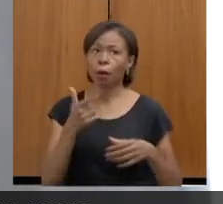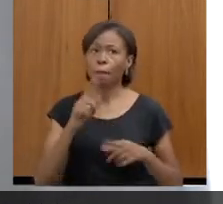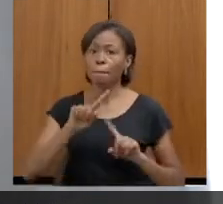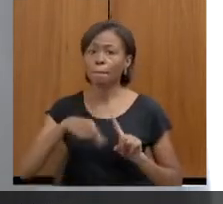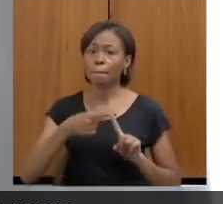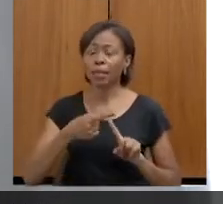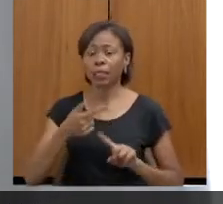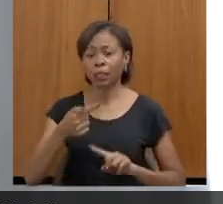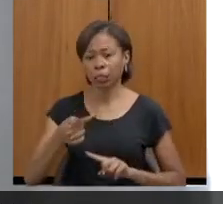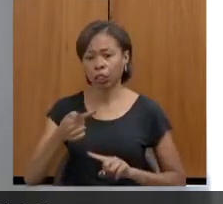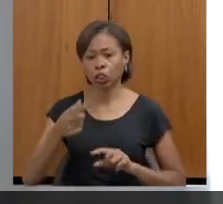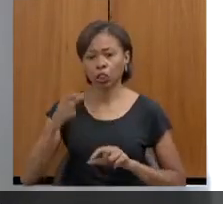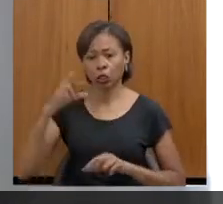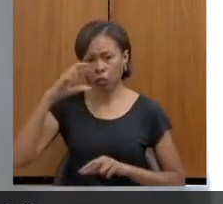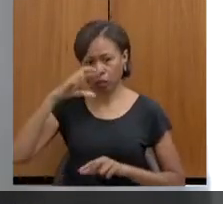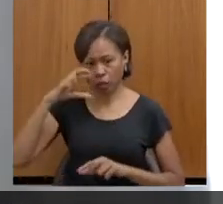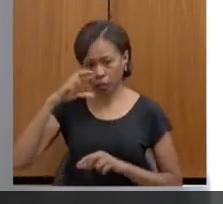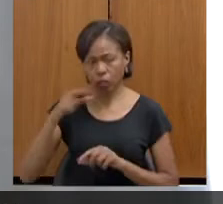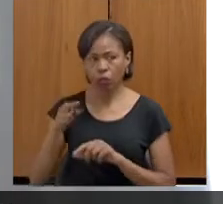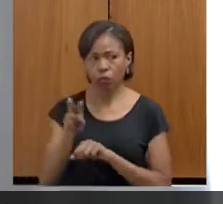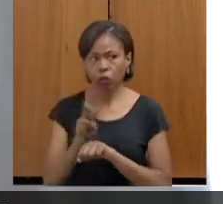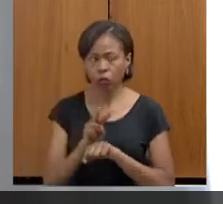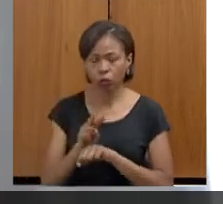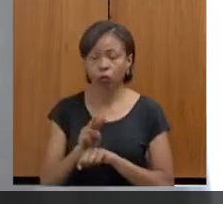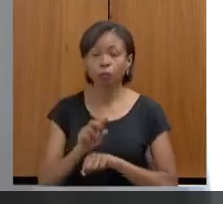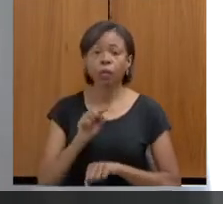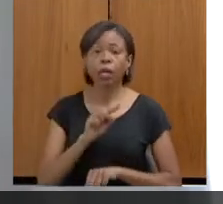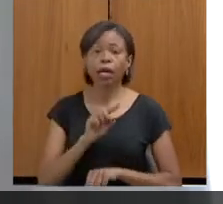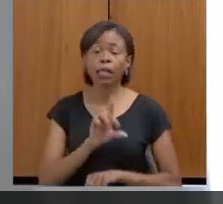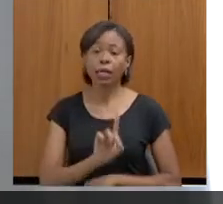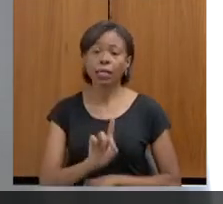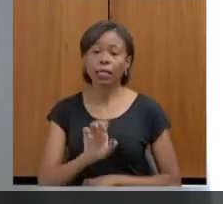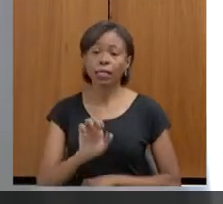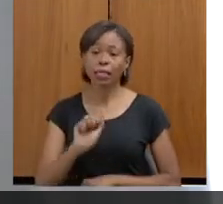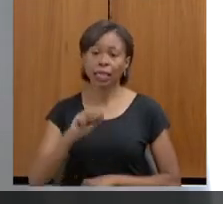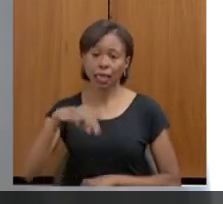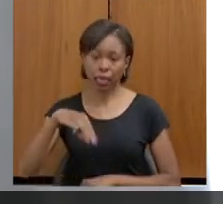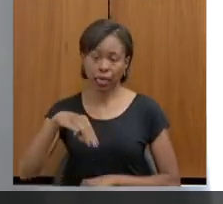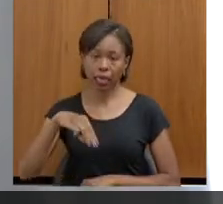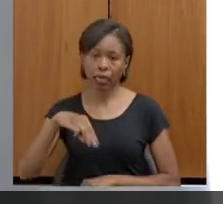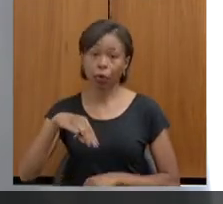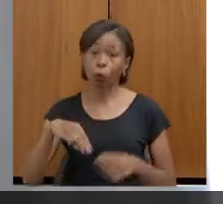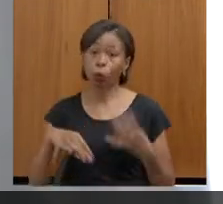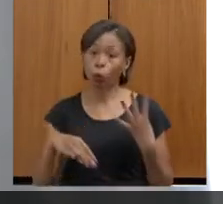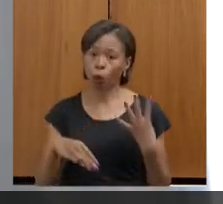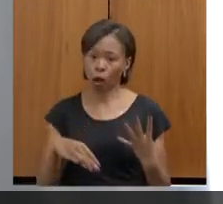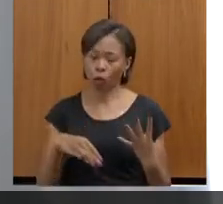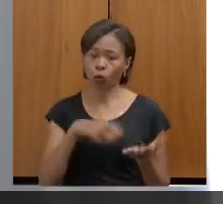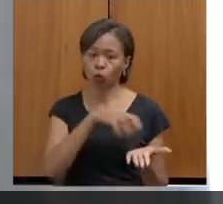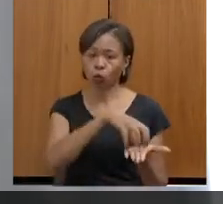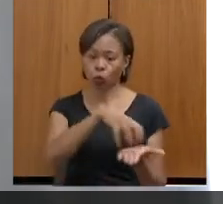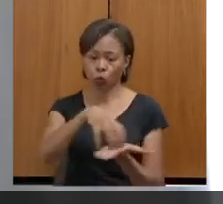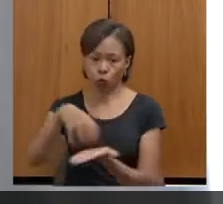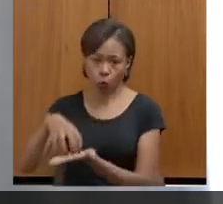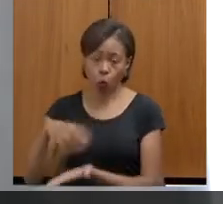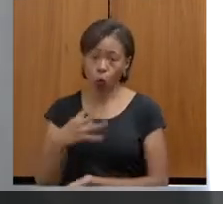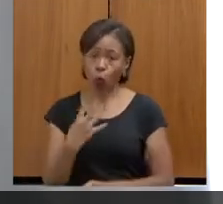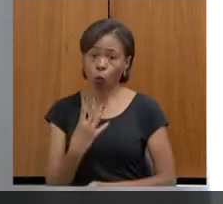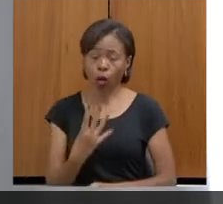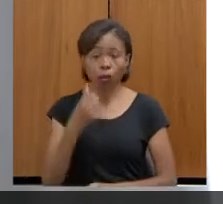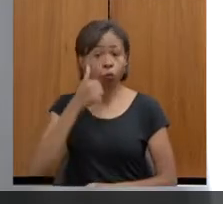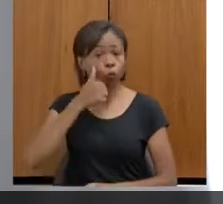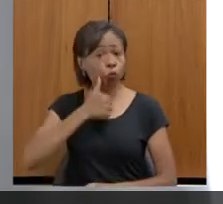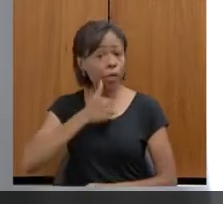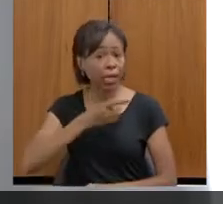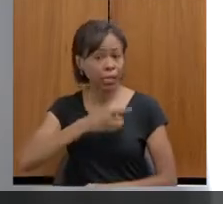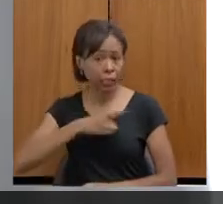As delegacias, as DEAMs, elas têm, são quatro DEAMs, são quatro delegadas responsáveis pelas delegacias, que a gente